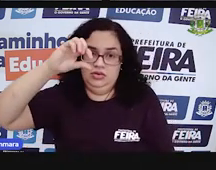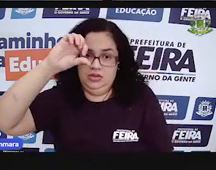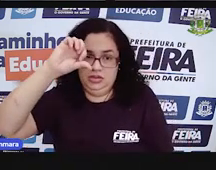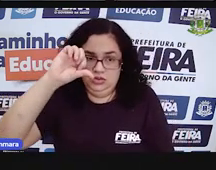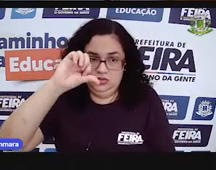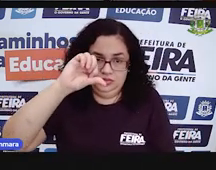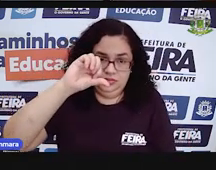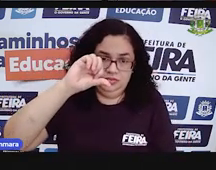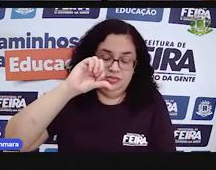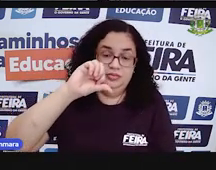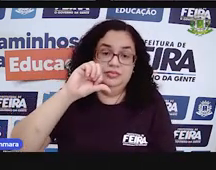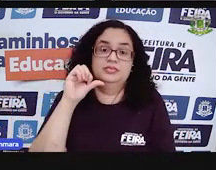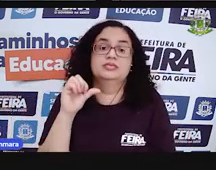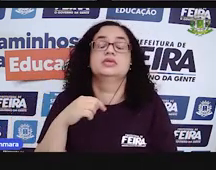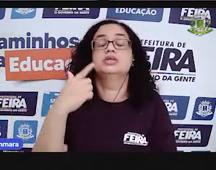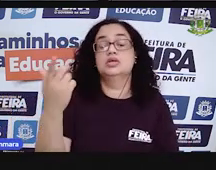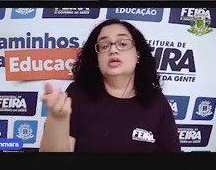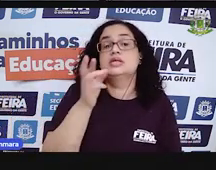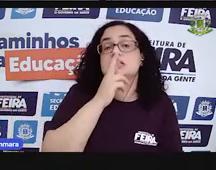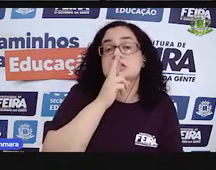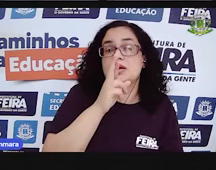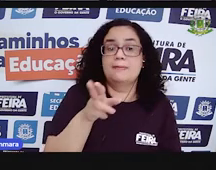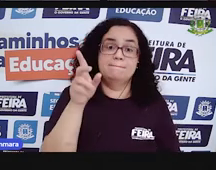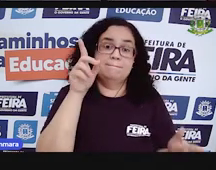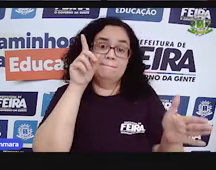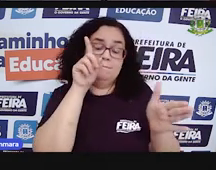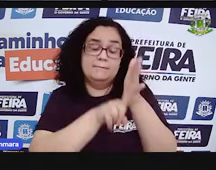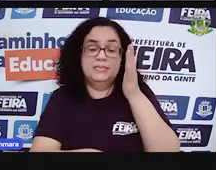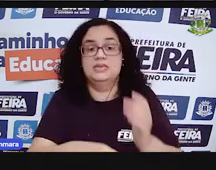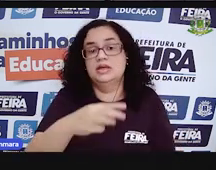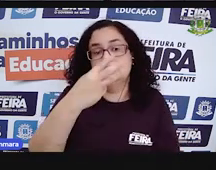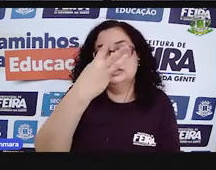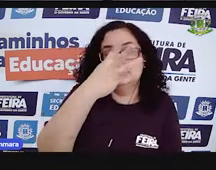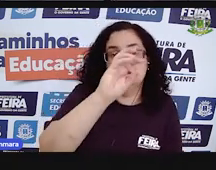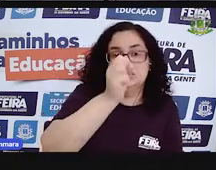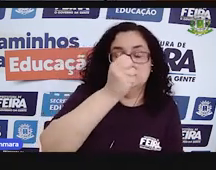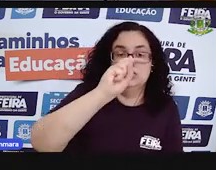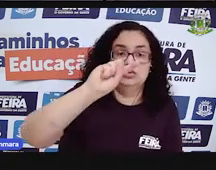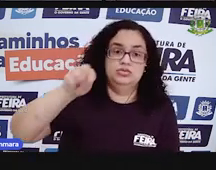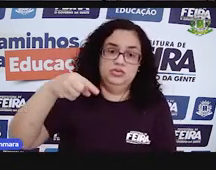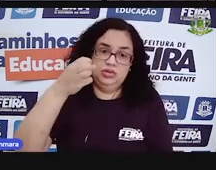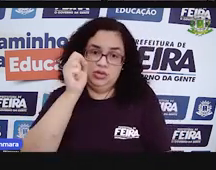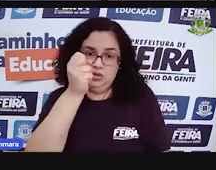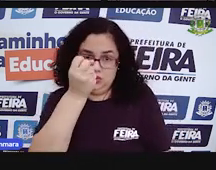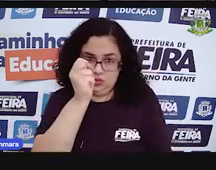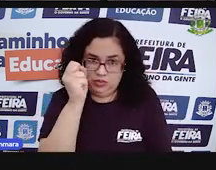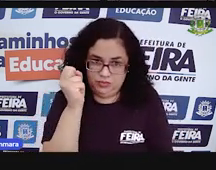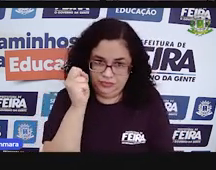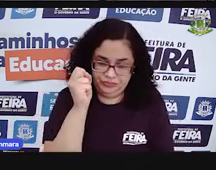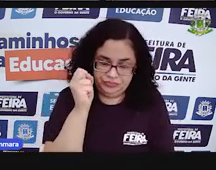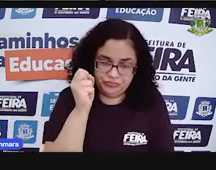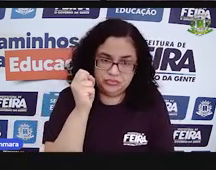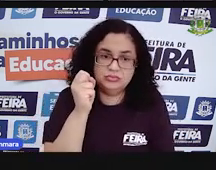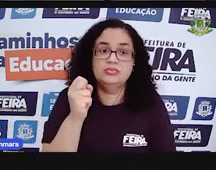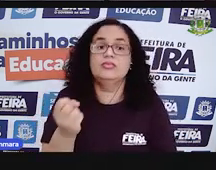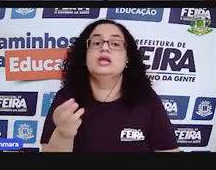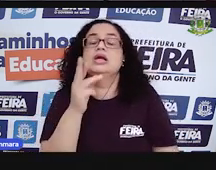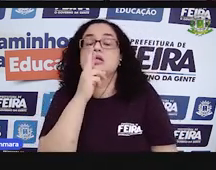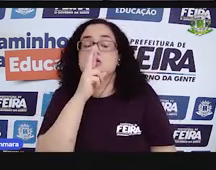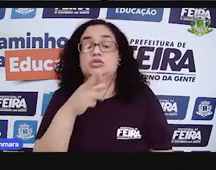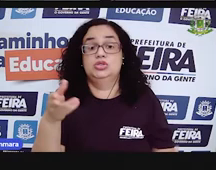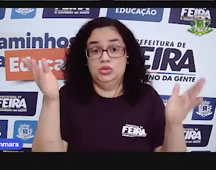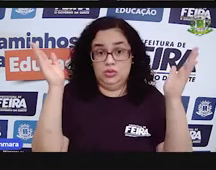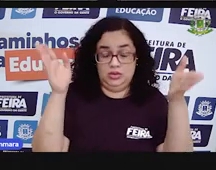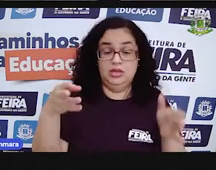valor. Esse outro valor menos 38,8. Esse valor agora